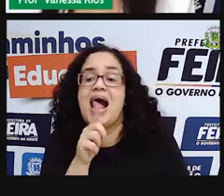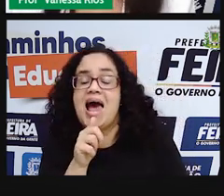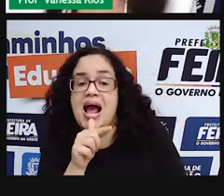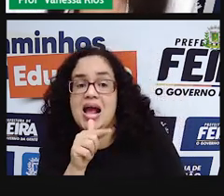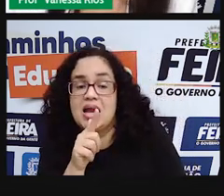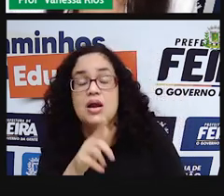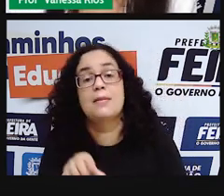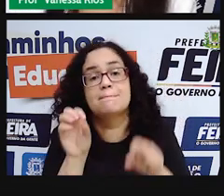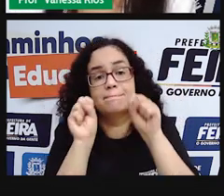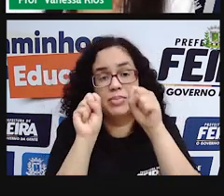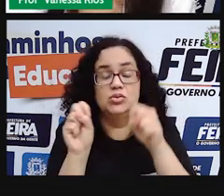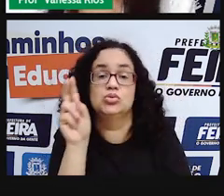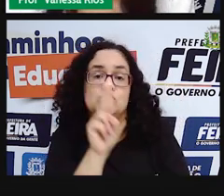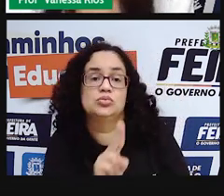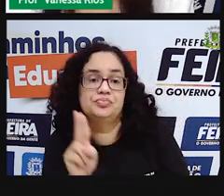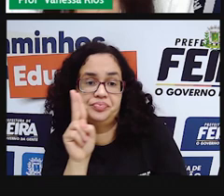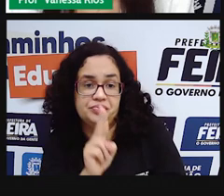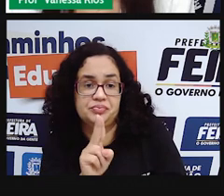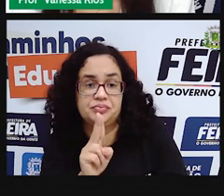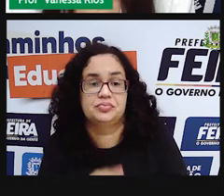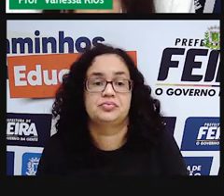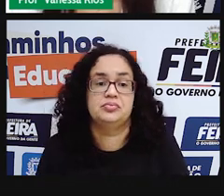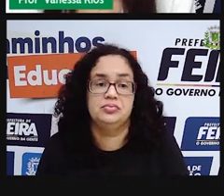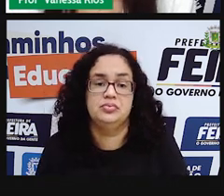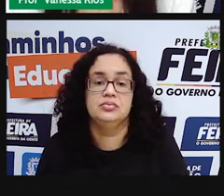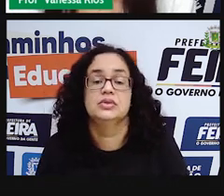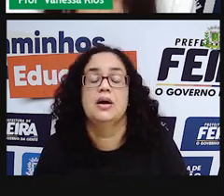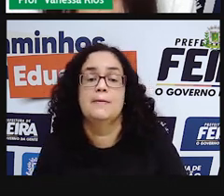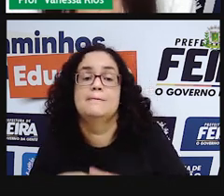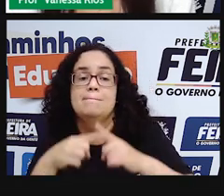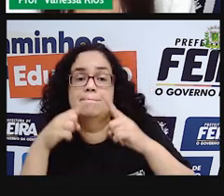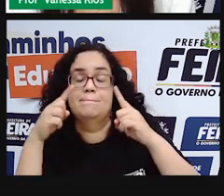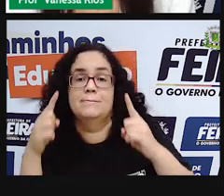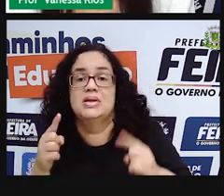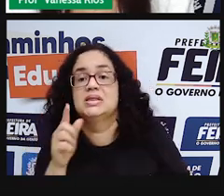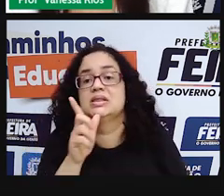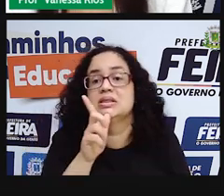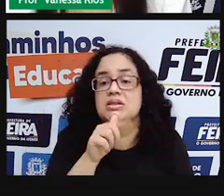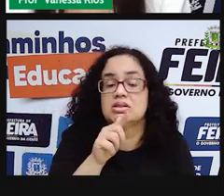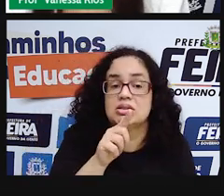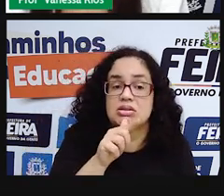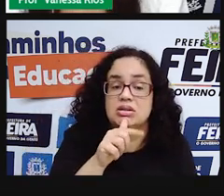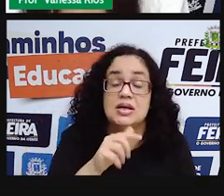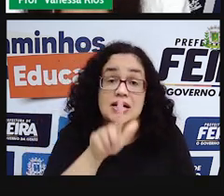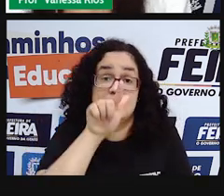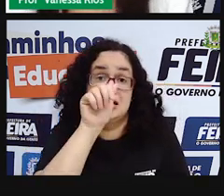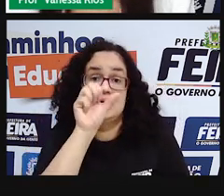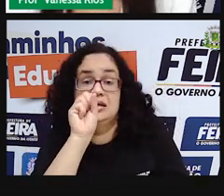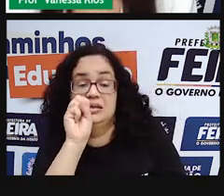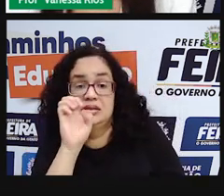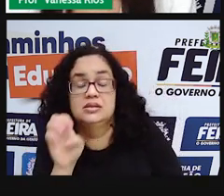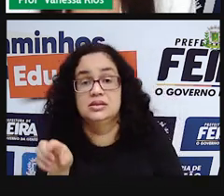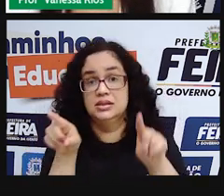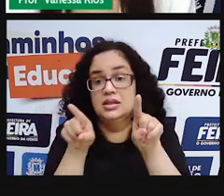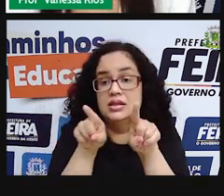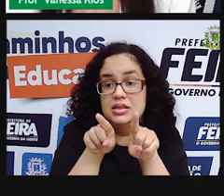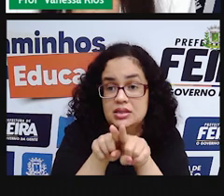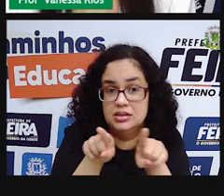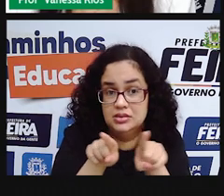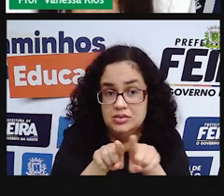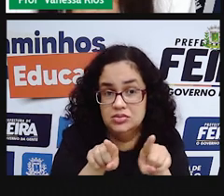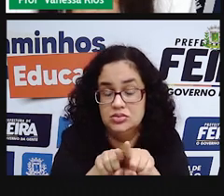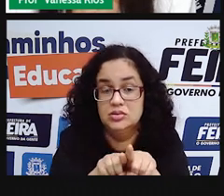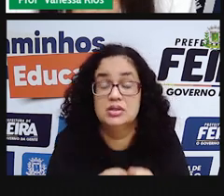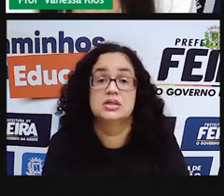mas pode utilizar outros líquidos também. Mas, além dos líquidos, a passagem de gases também está aí